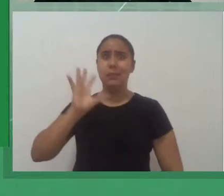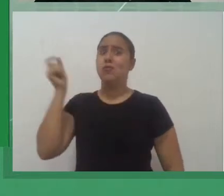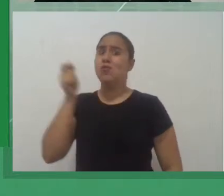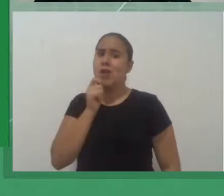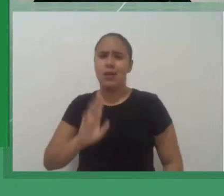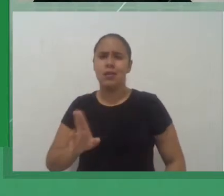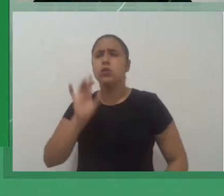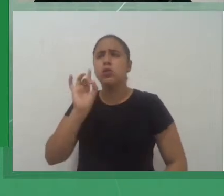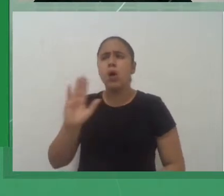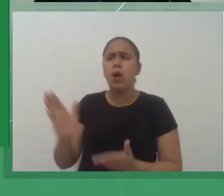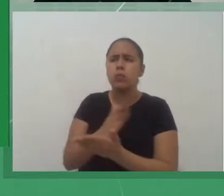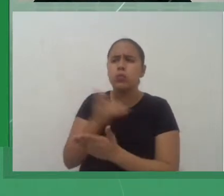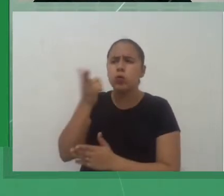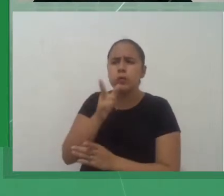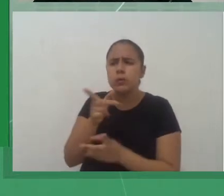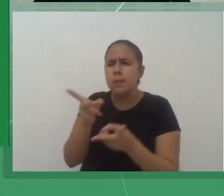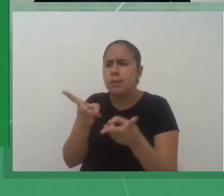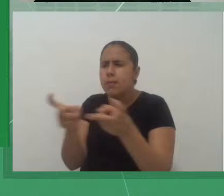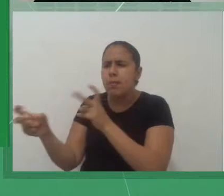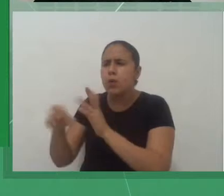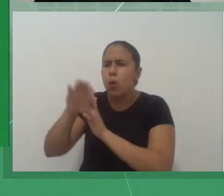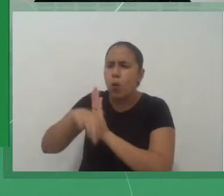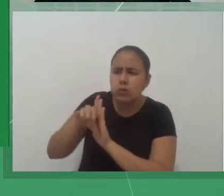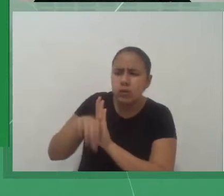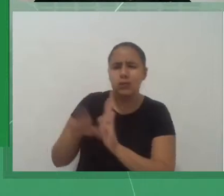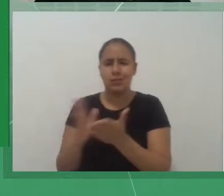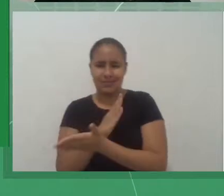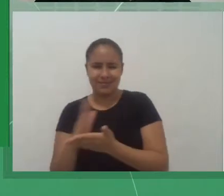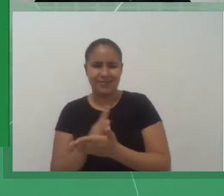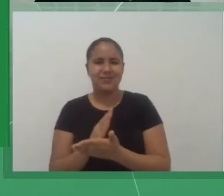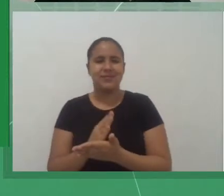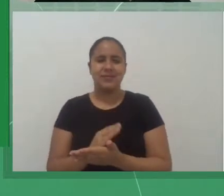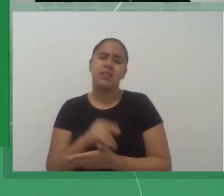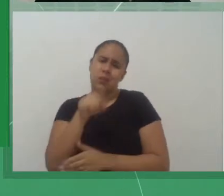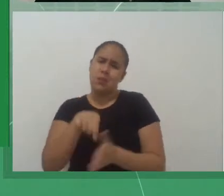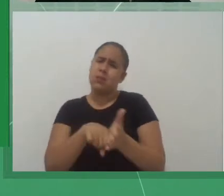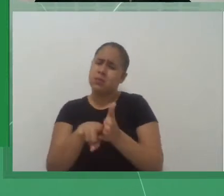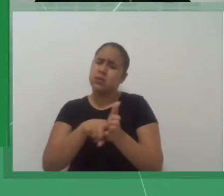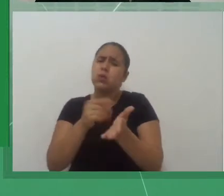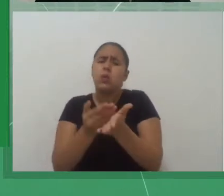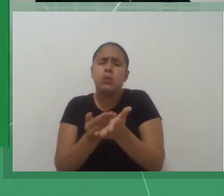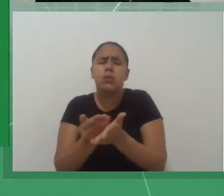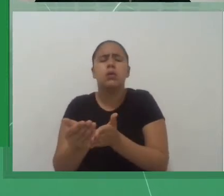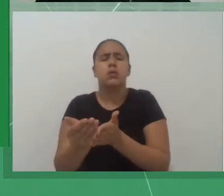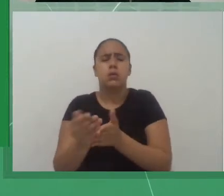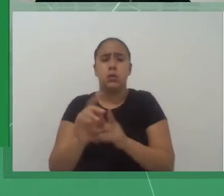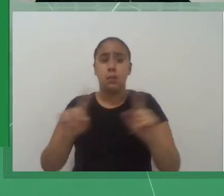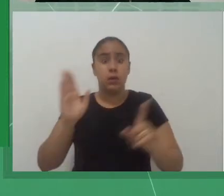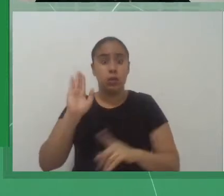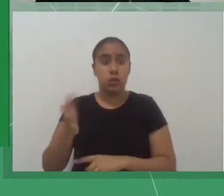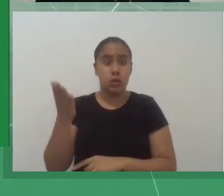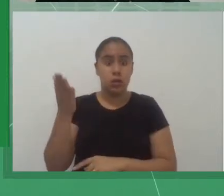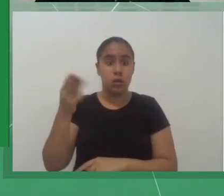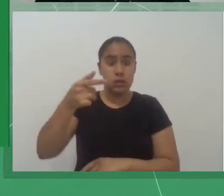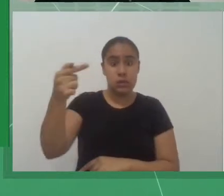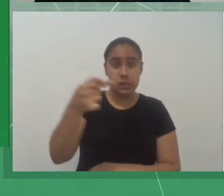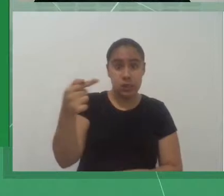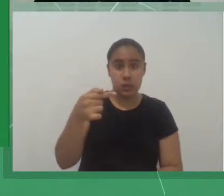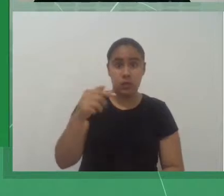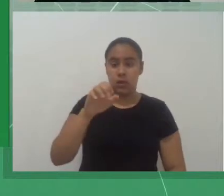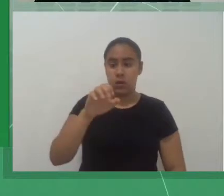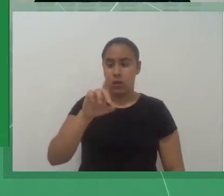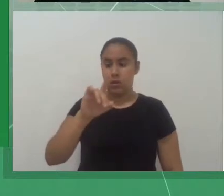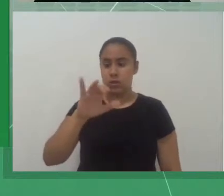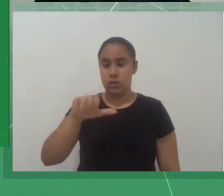embrião está se iniciando, nós definimos ali a sétima edição da Gregg-Knowell, que é essa que aparece acima,